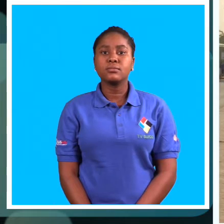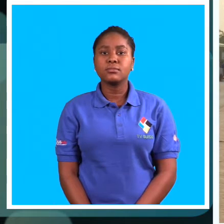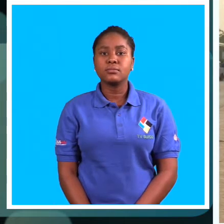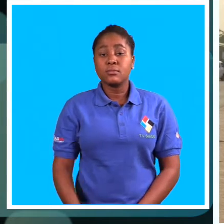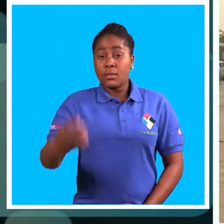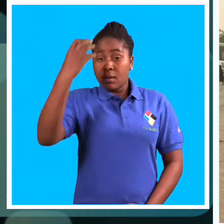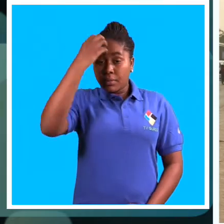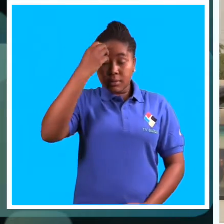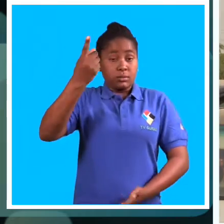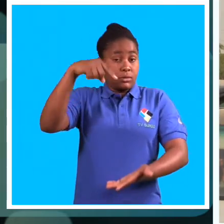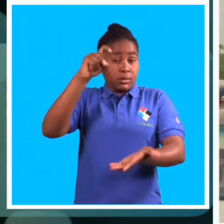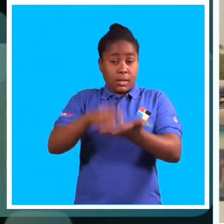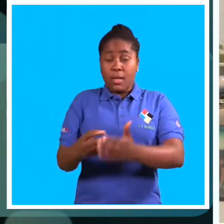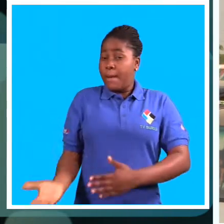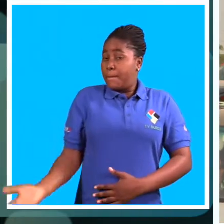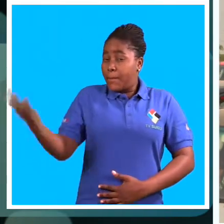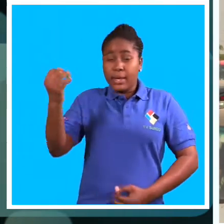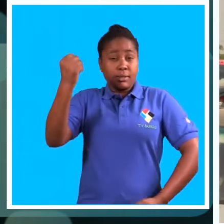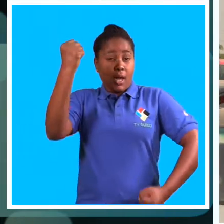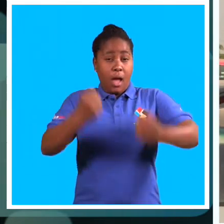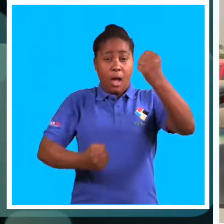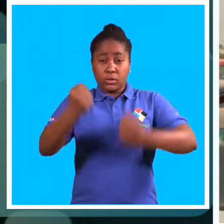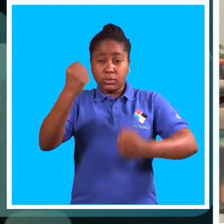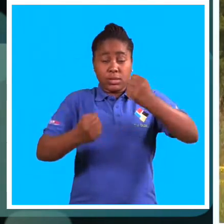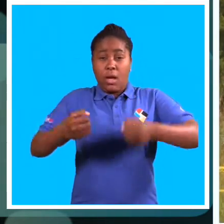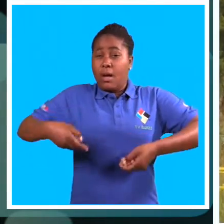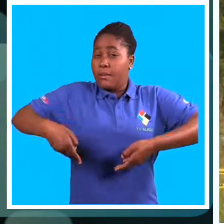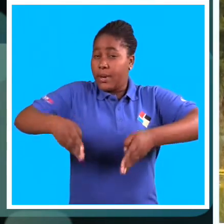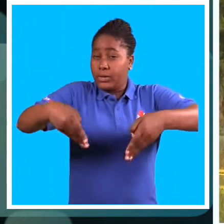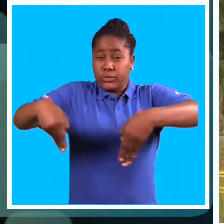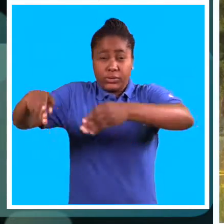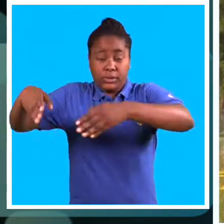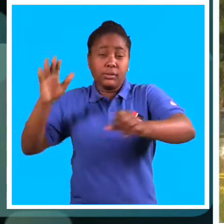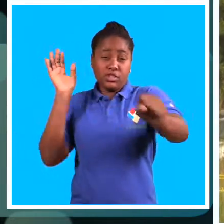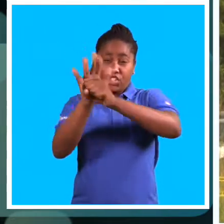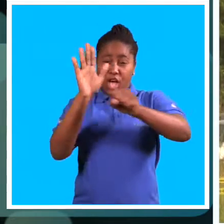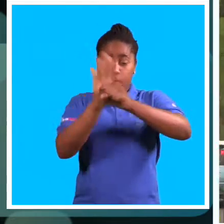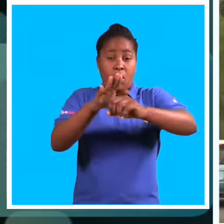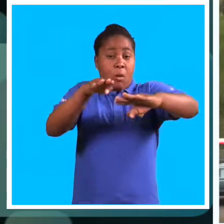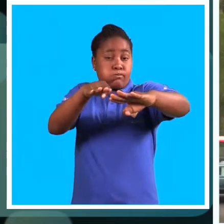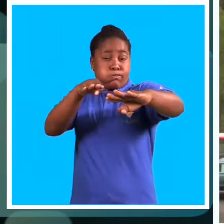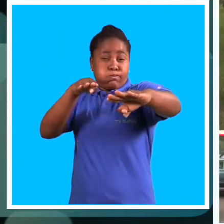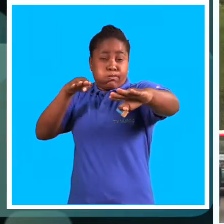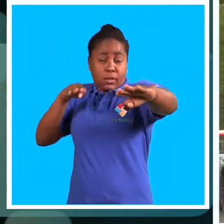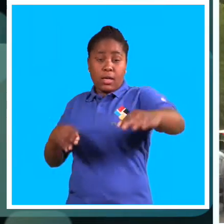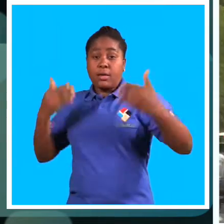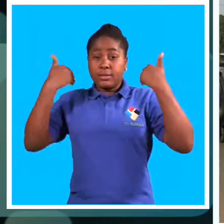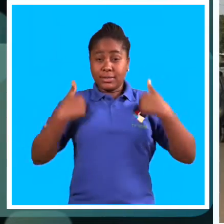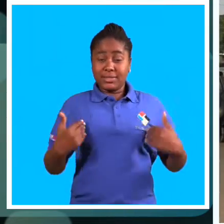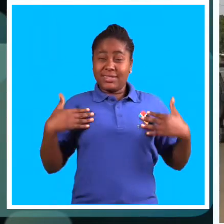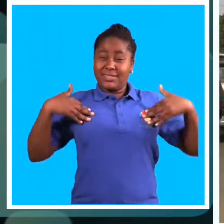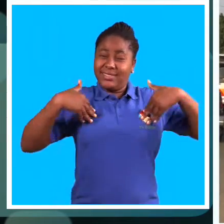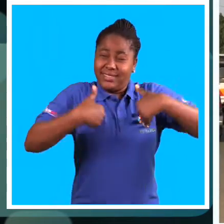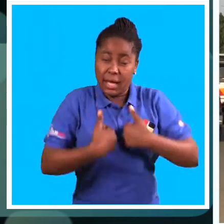Circular nas horas de ponta tornou-se complicado em Maputo. O engarrafamento que se verifica nas principais vias que